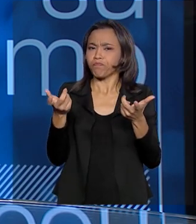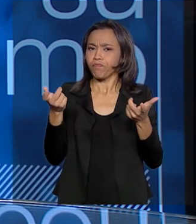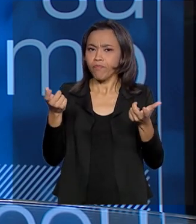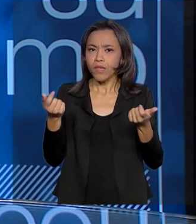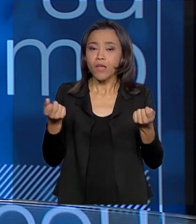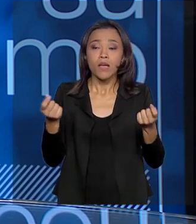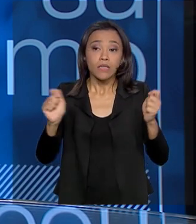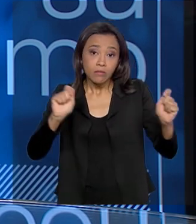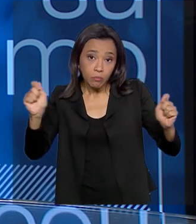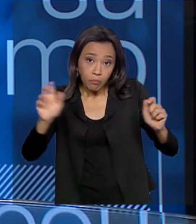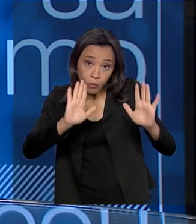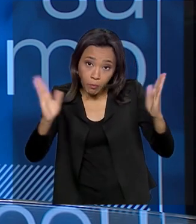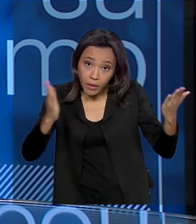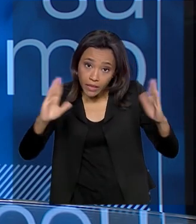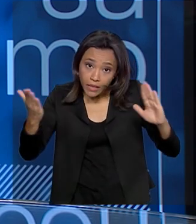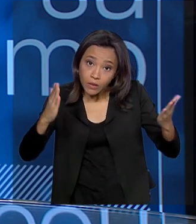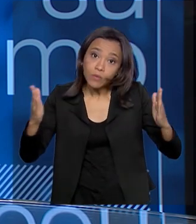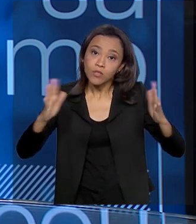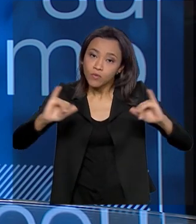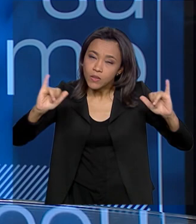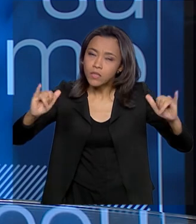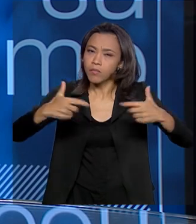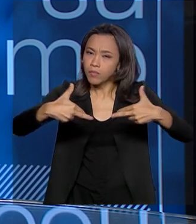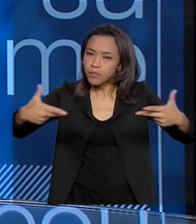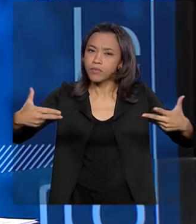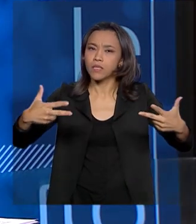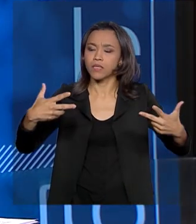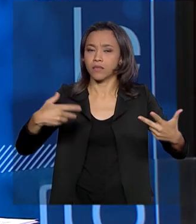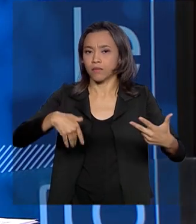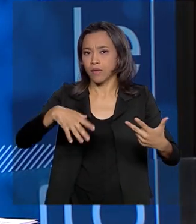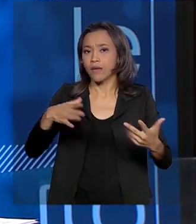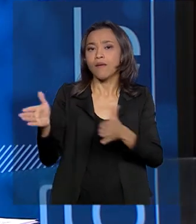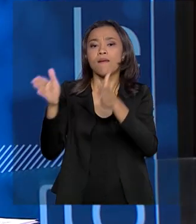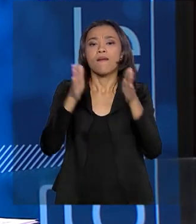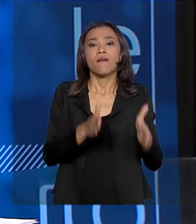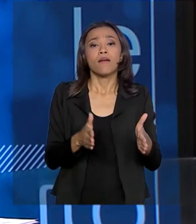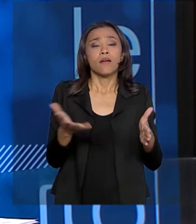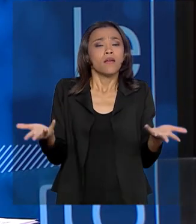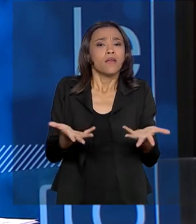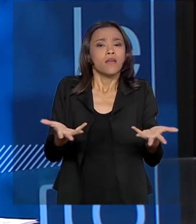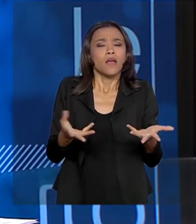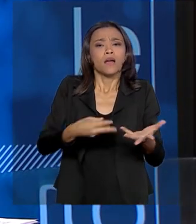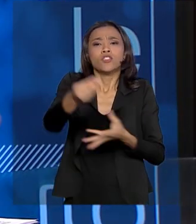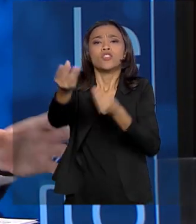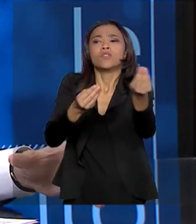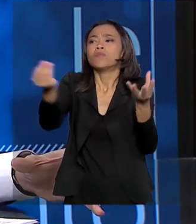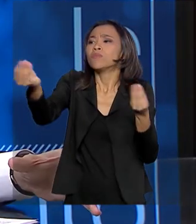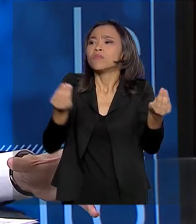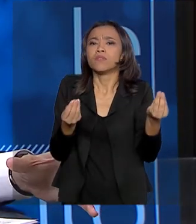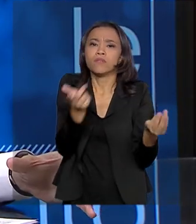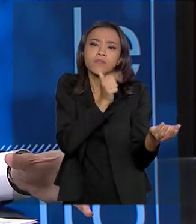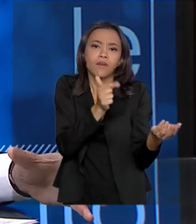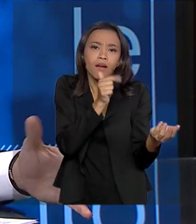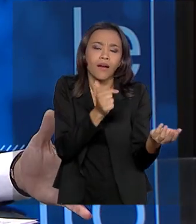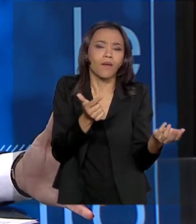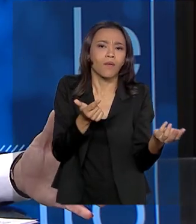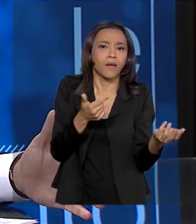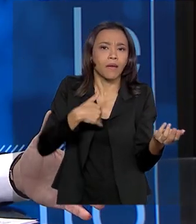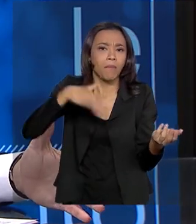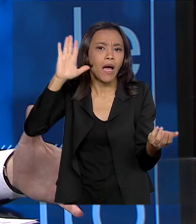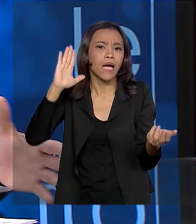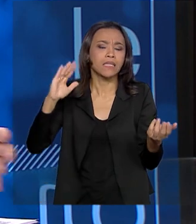justamente nos períodos de maior escassez. E a questão da distribuição de água, que se concentra em